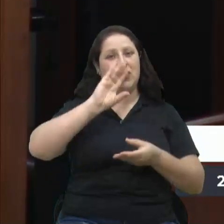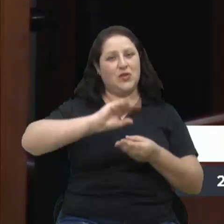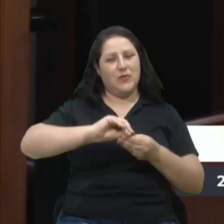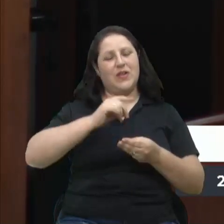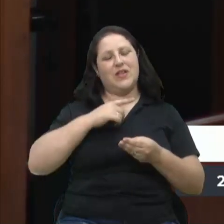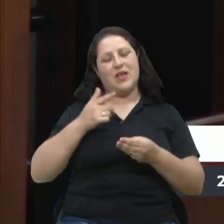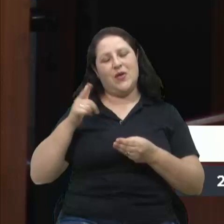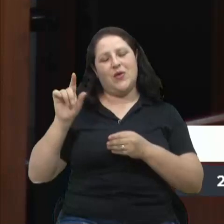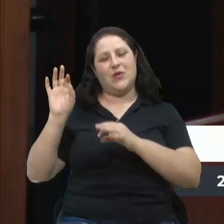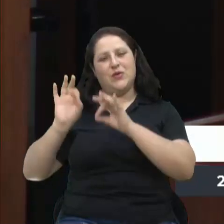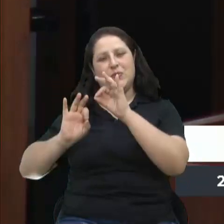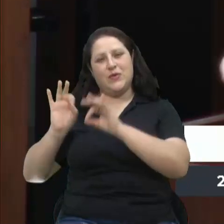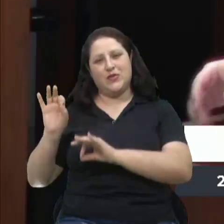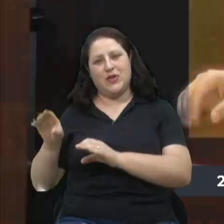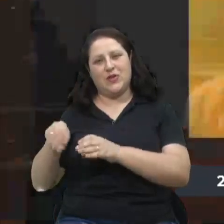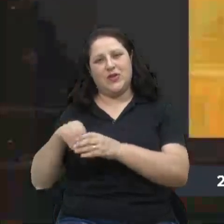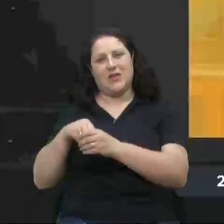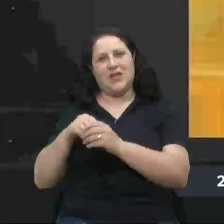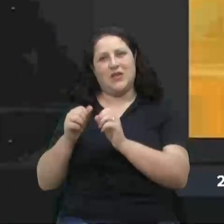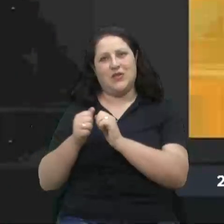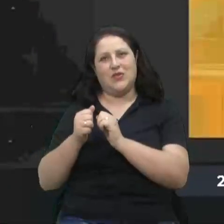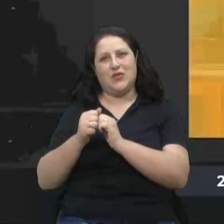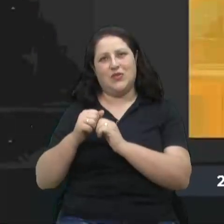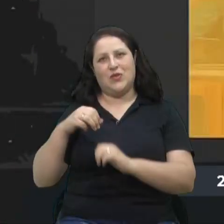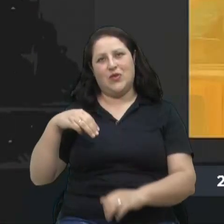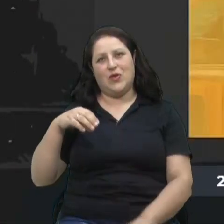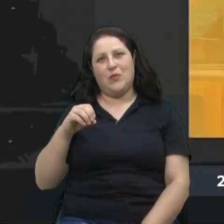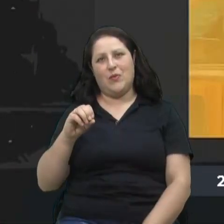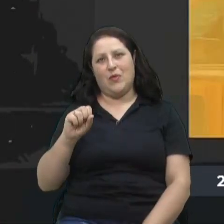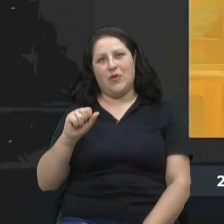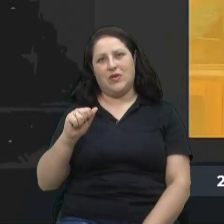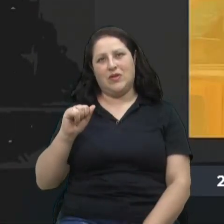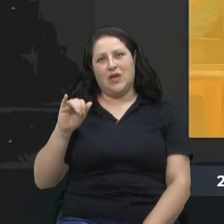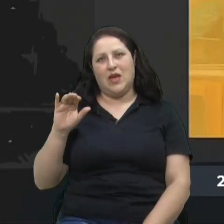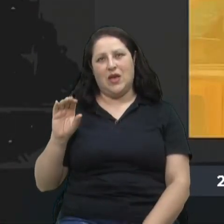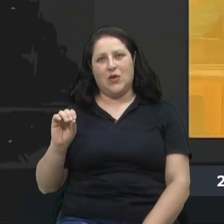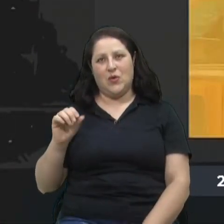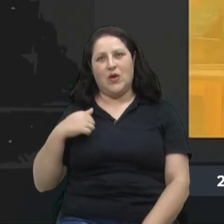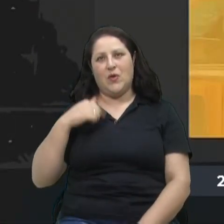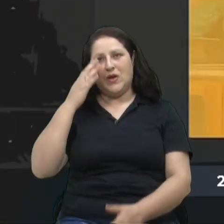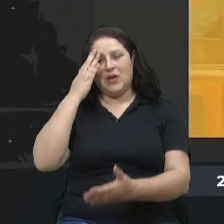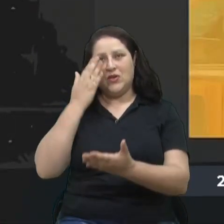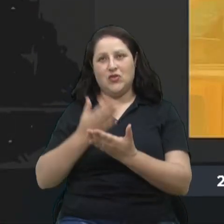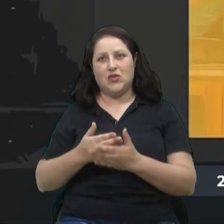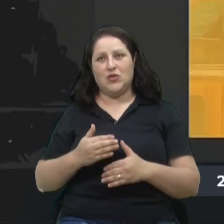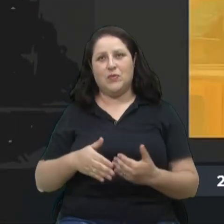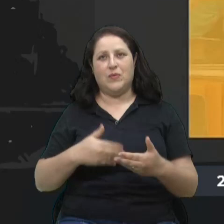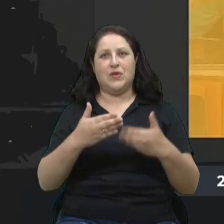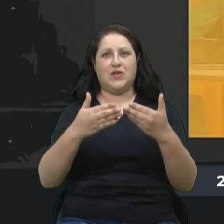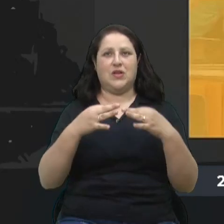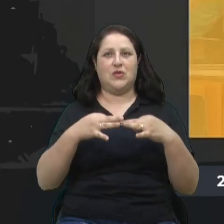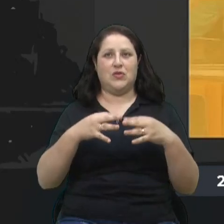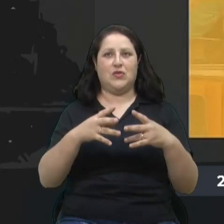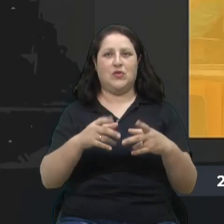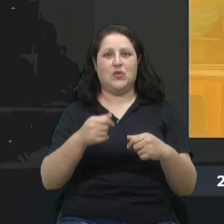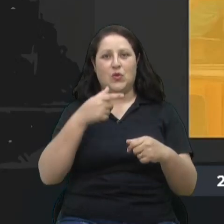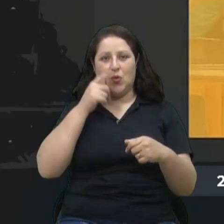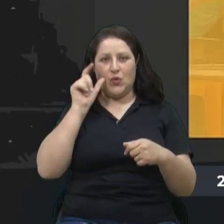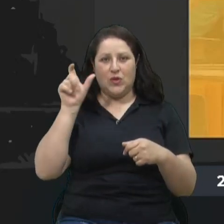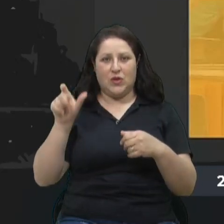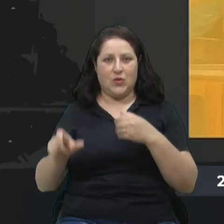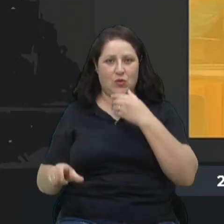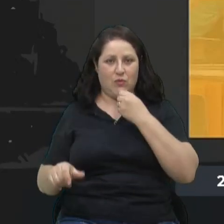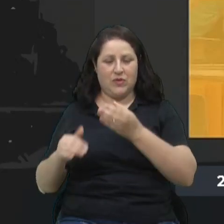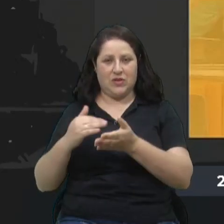outros projetos que envolvem o Mosaico e eu tenho certeza que esse processo todo, ontem com a vinda do Beto, que quero